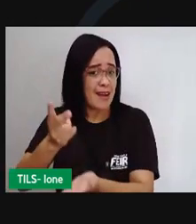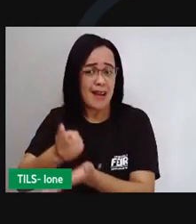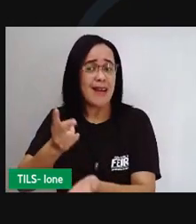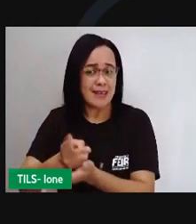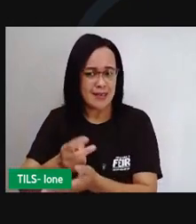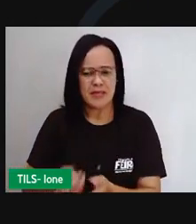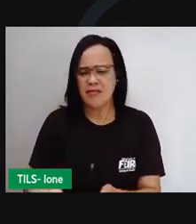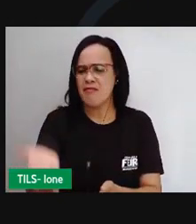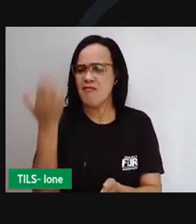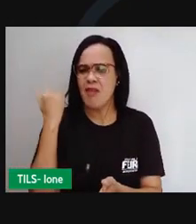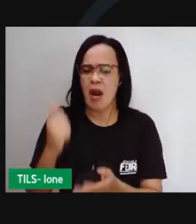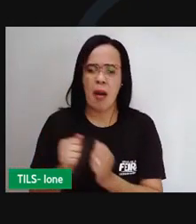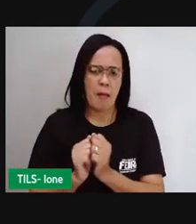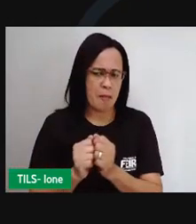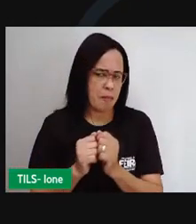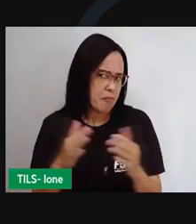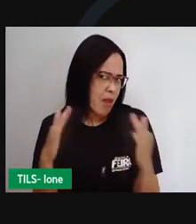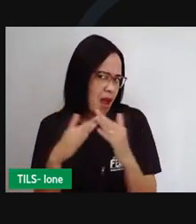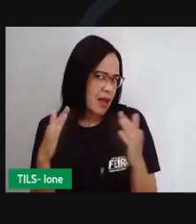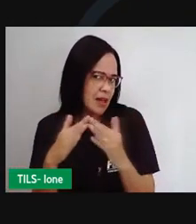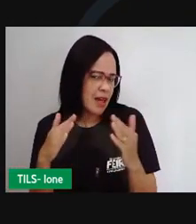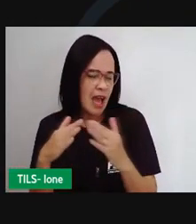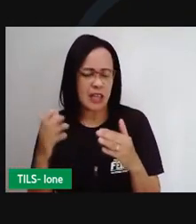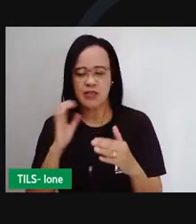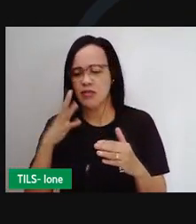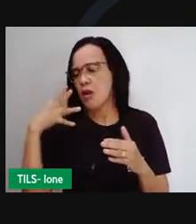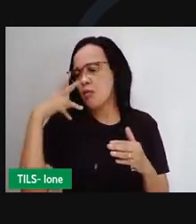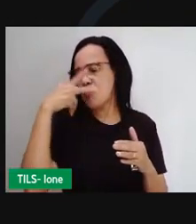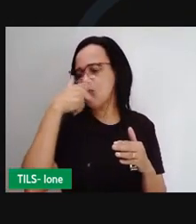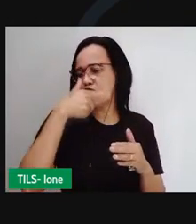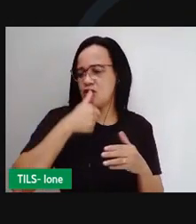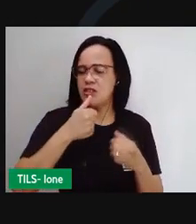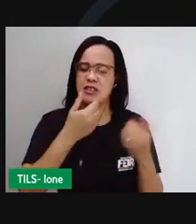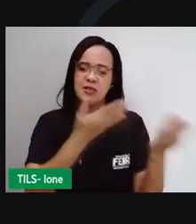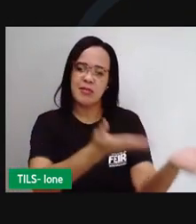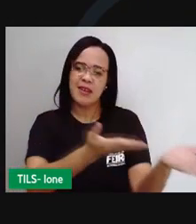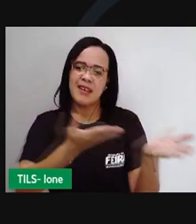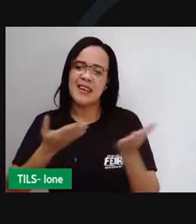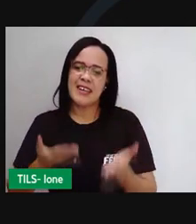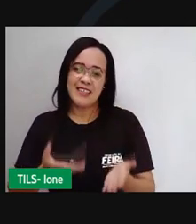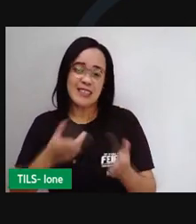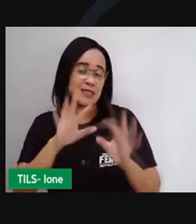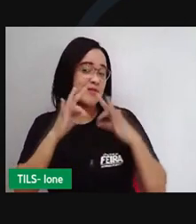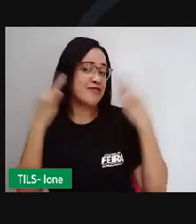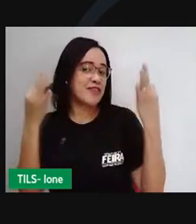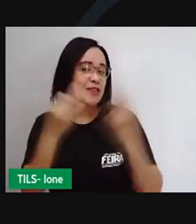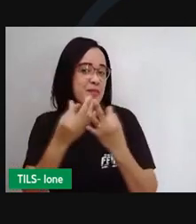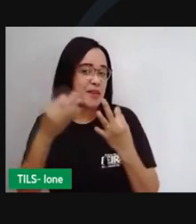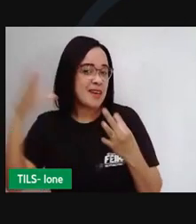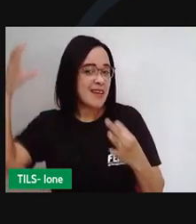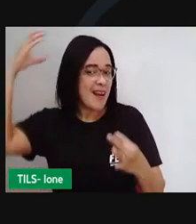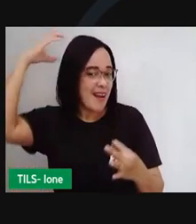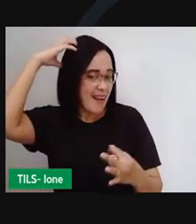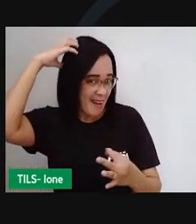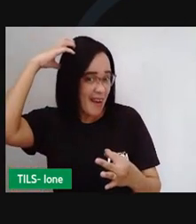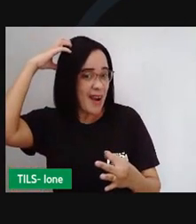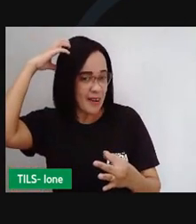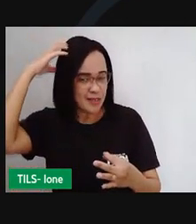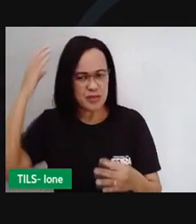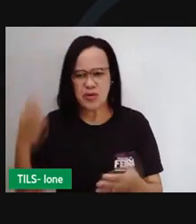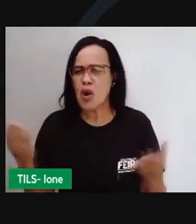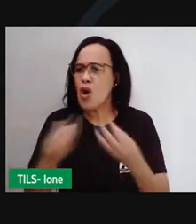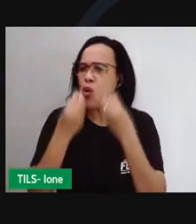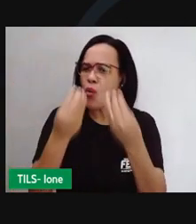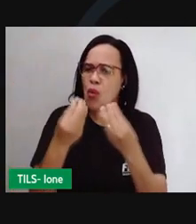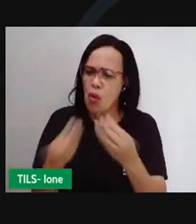ficar bonita para receber a corte. Mas como é que chegam assim sem avisar? Não vai dar nem para preparar uma